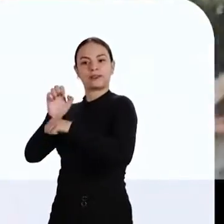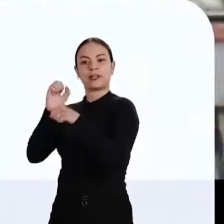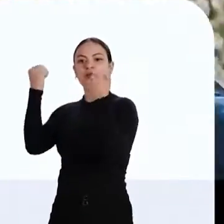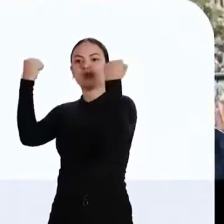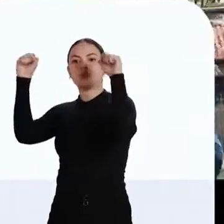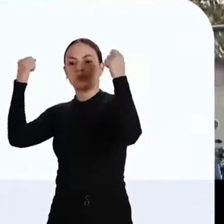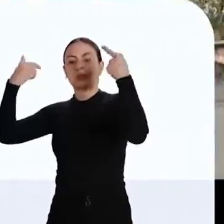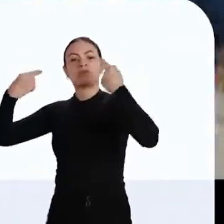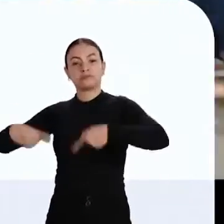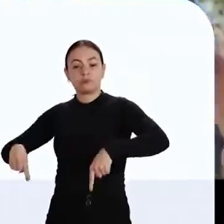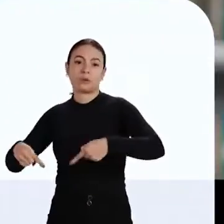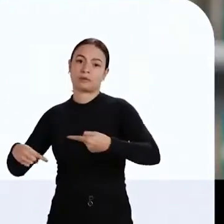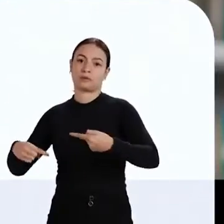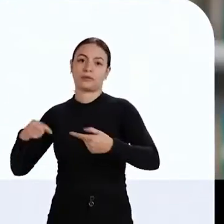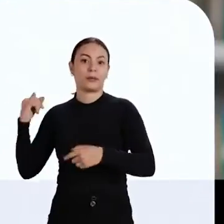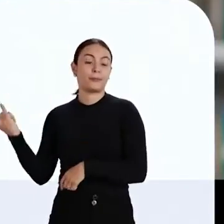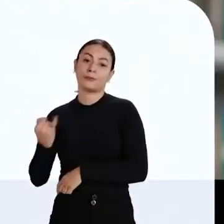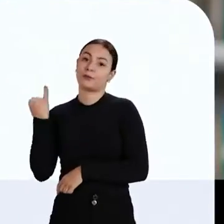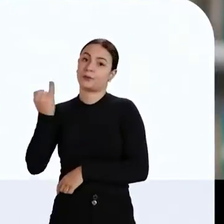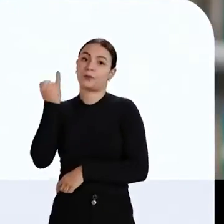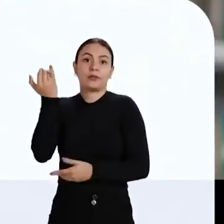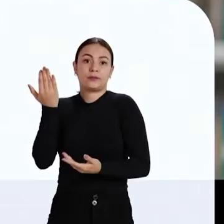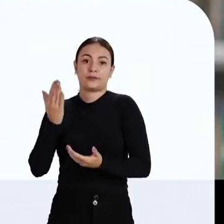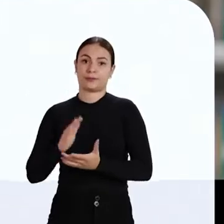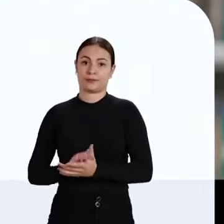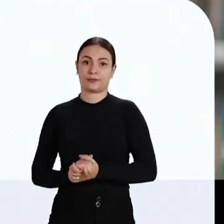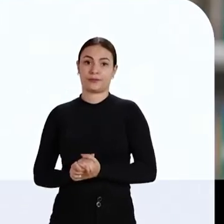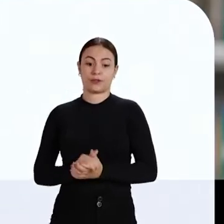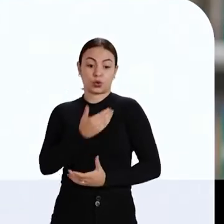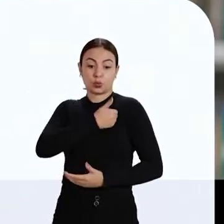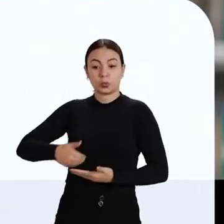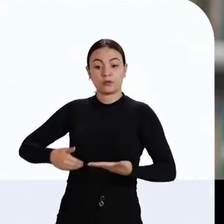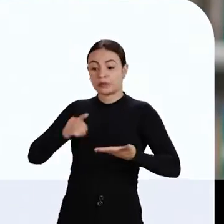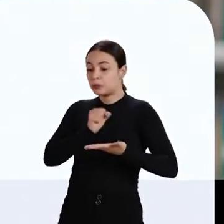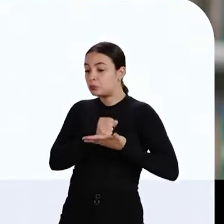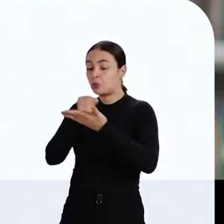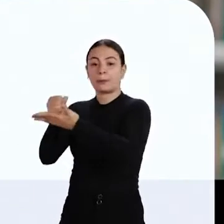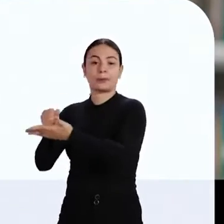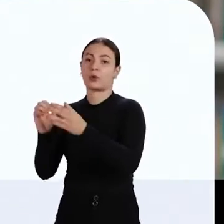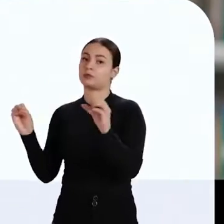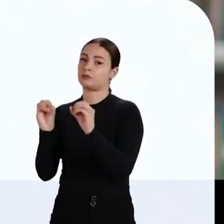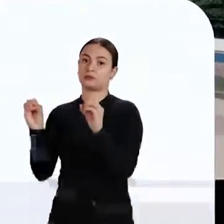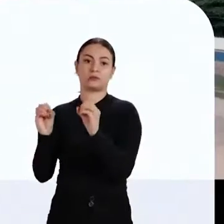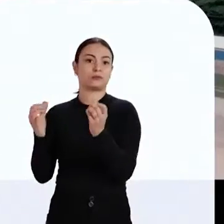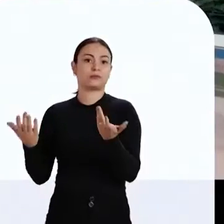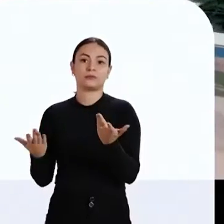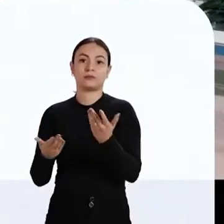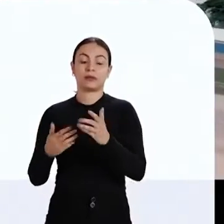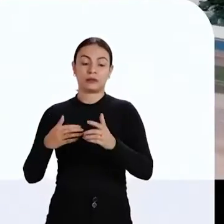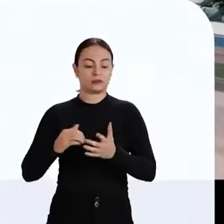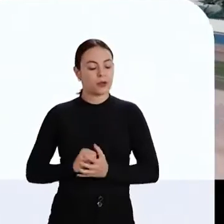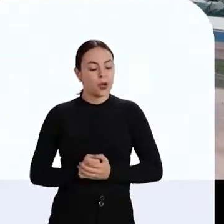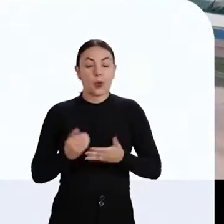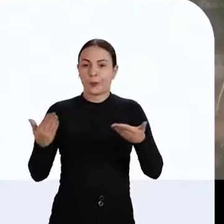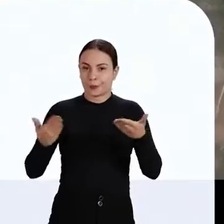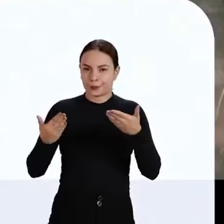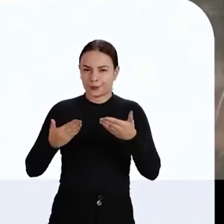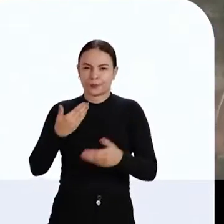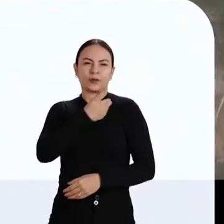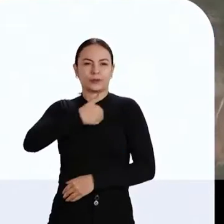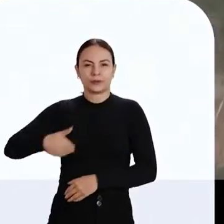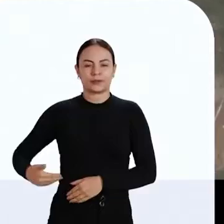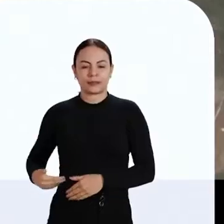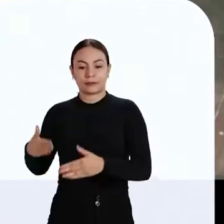pra representar o Estado numa atividade esportiva importante, mas o Estado não apoia. O Estado trabalha hoje como